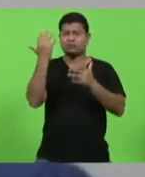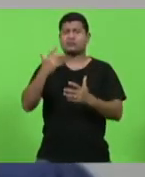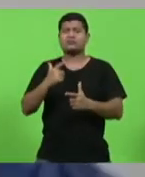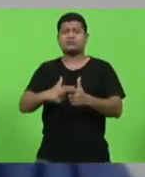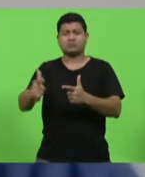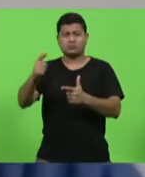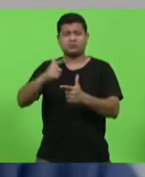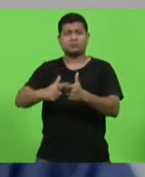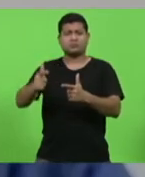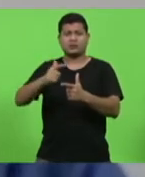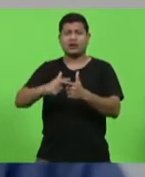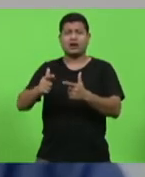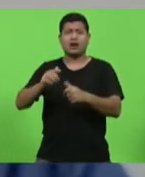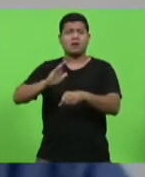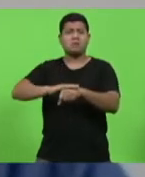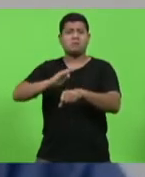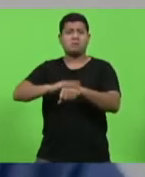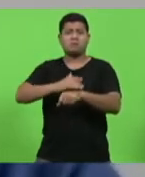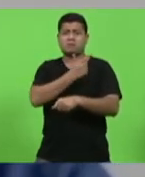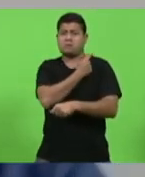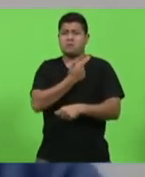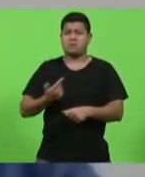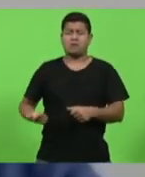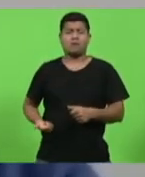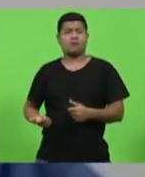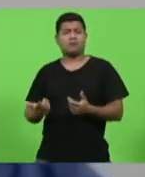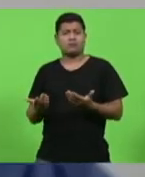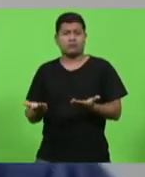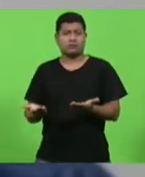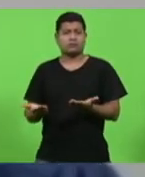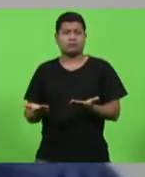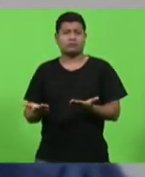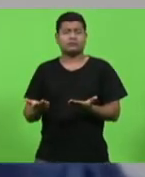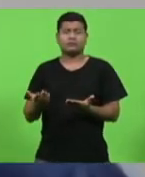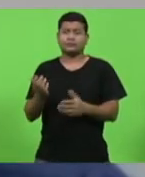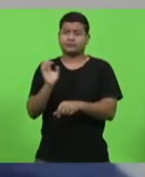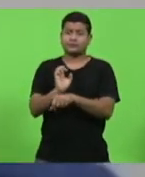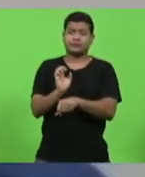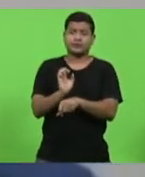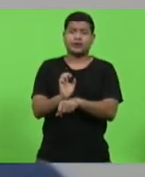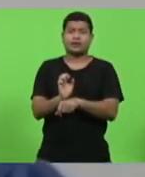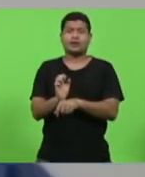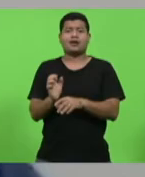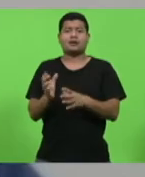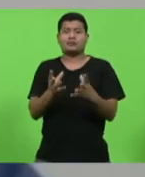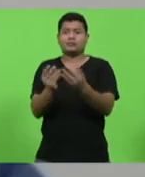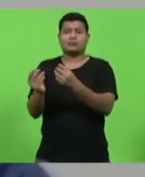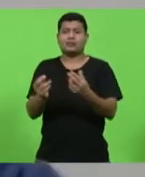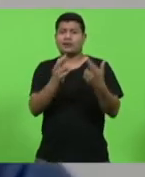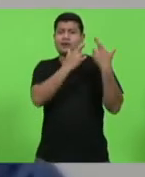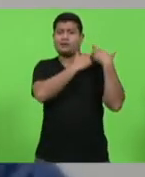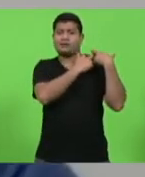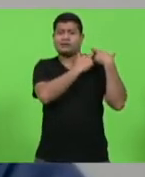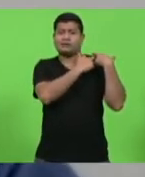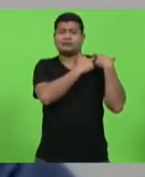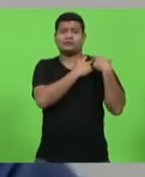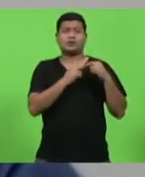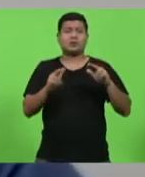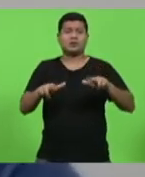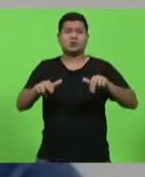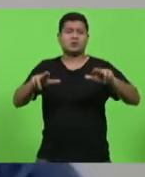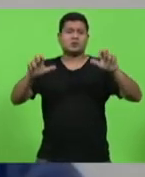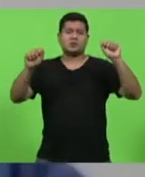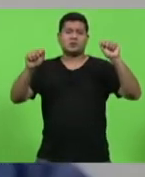próprio Estado, através de governos irresponsáveis que nunca